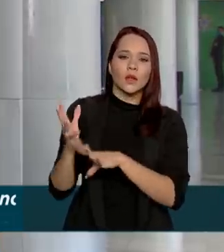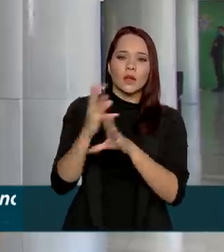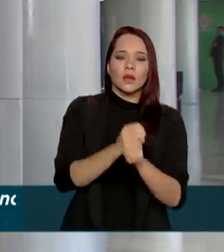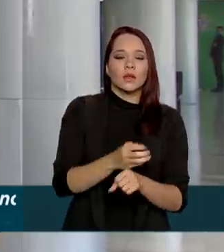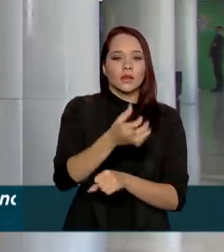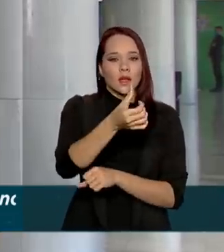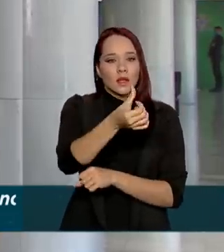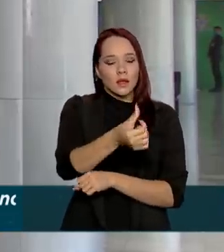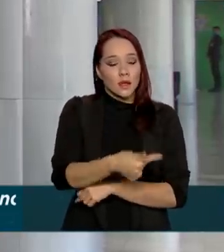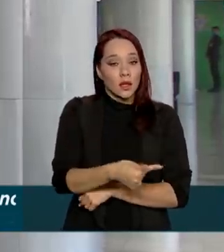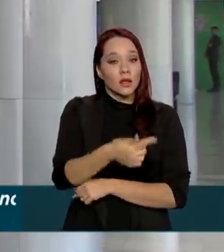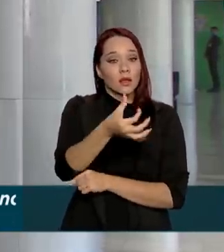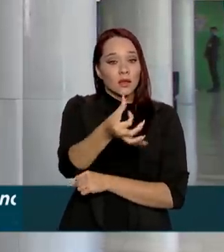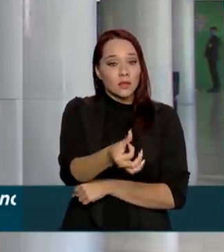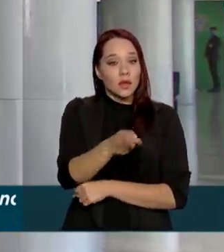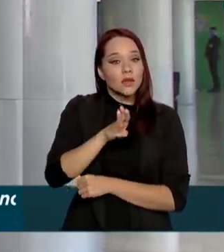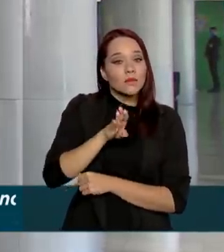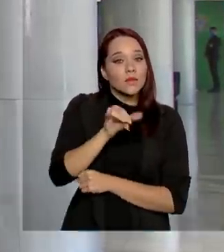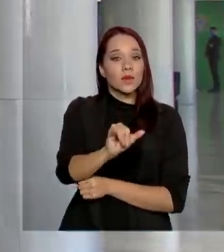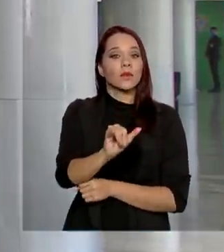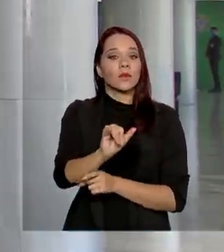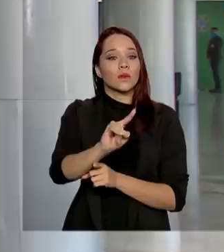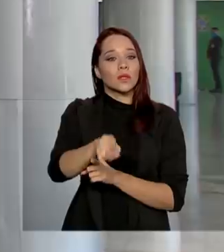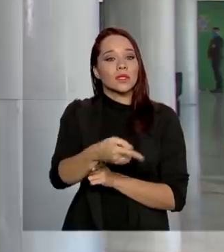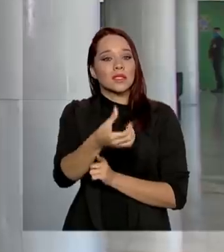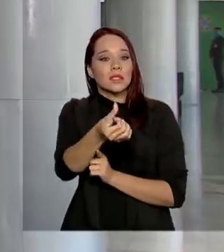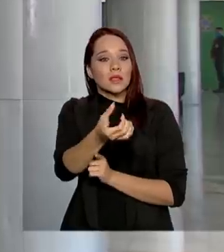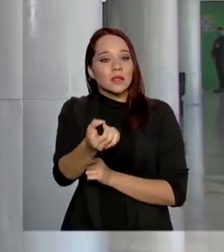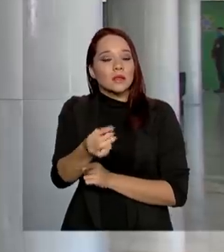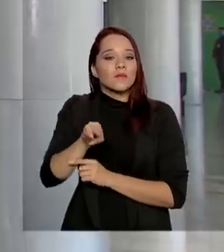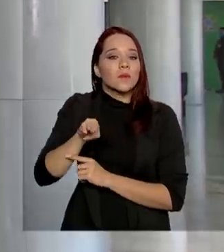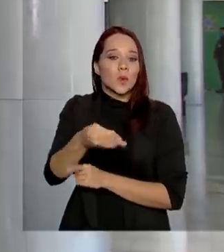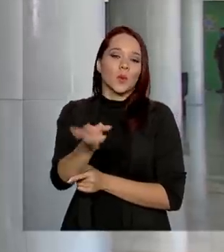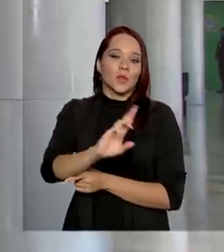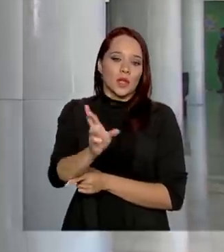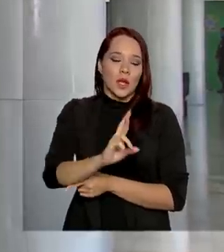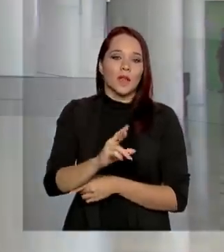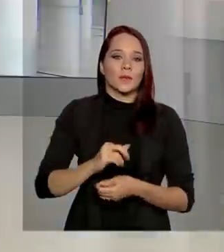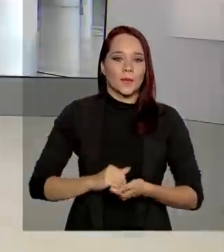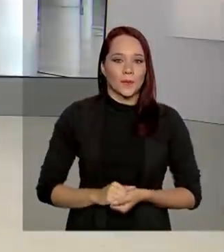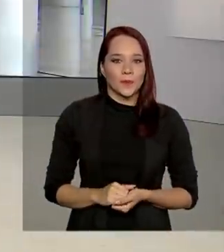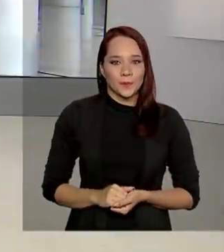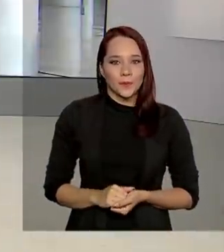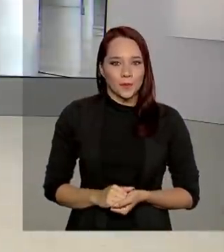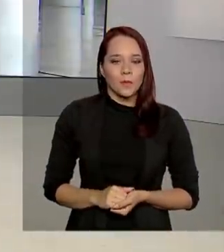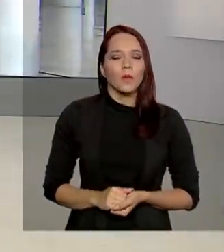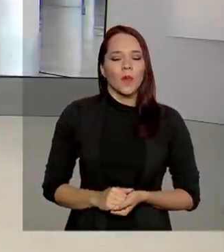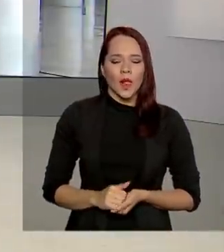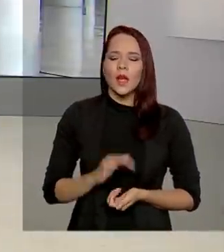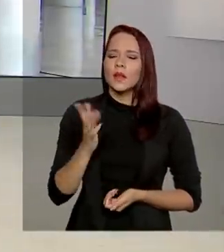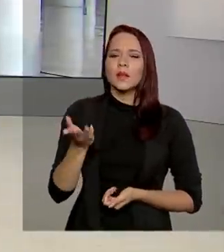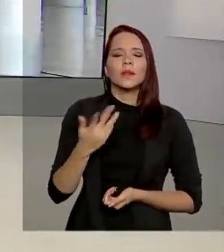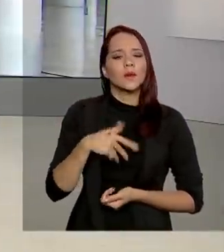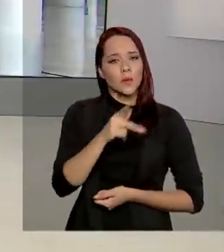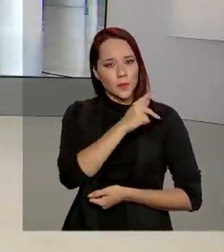76,6 bilhões de reais. Mara. E o presidente sancionou o salário